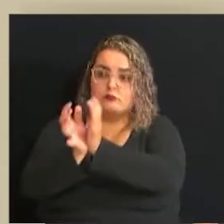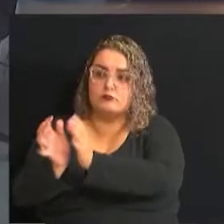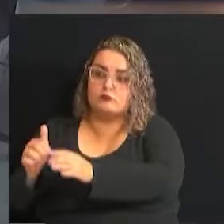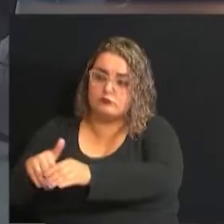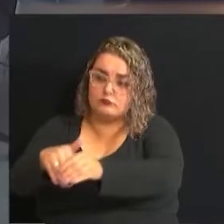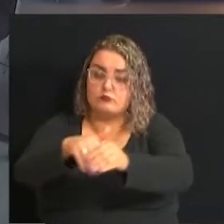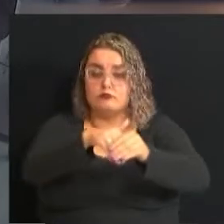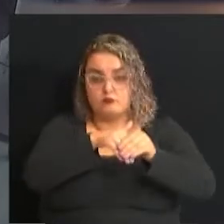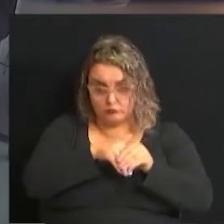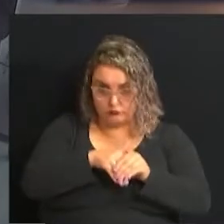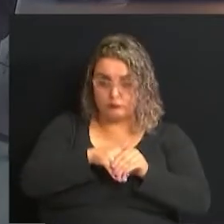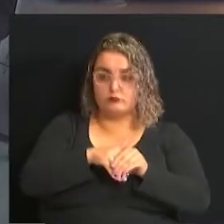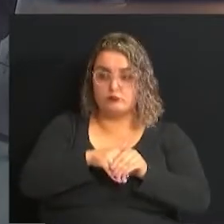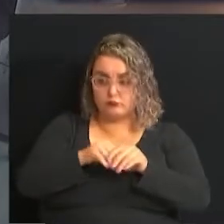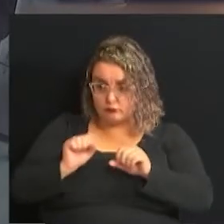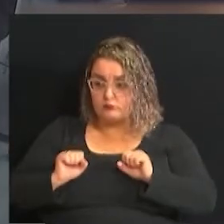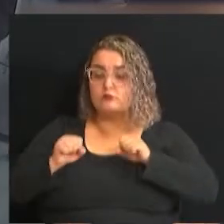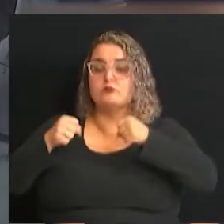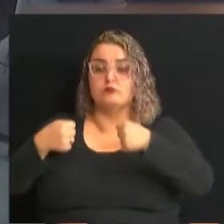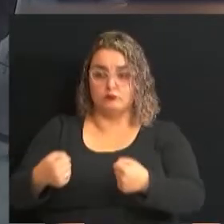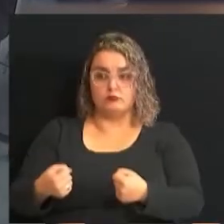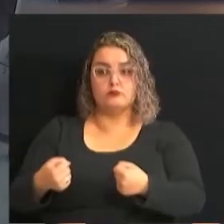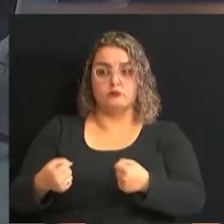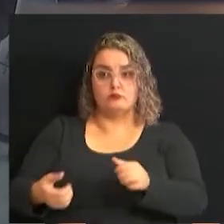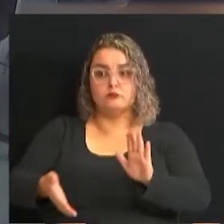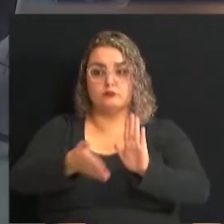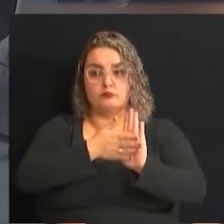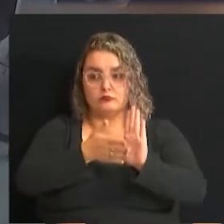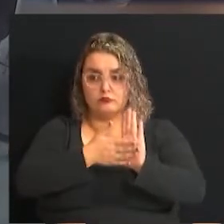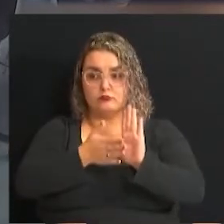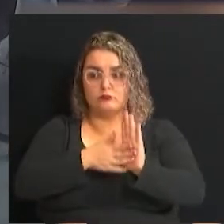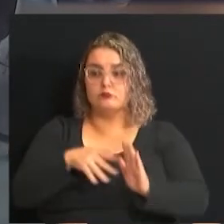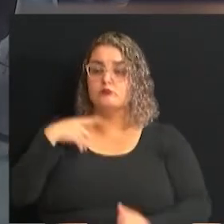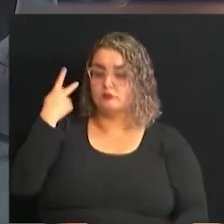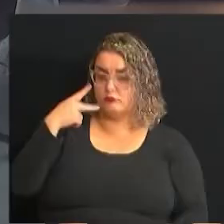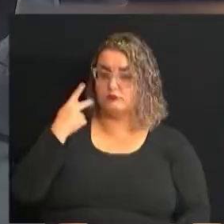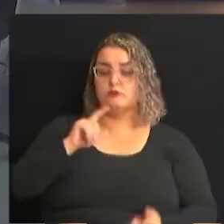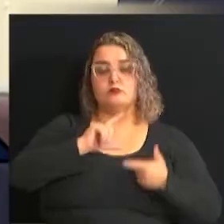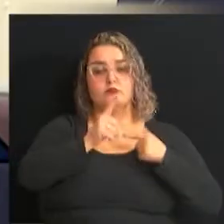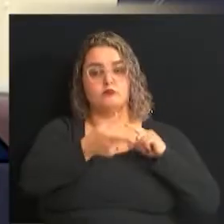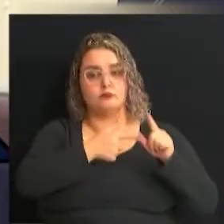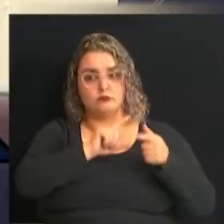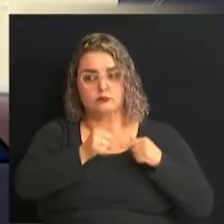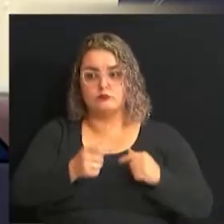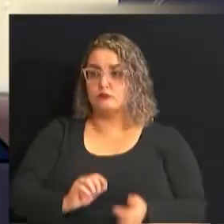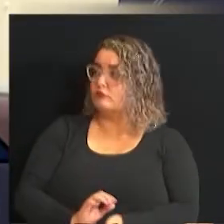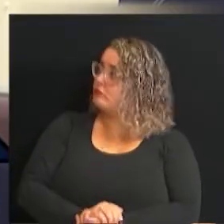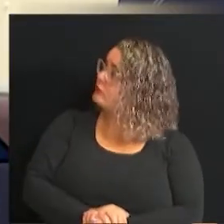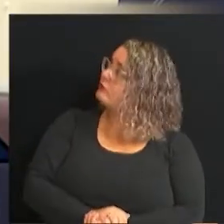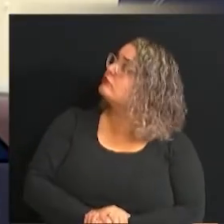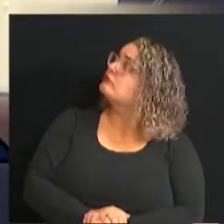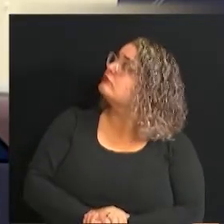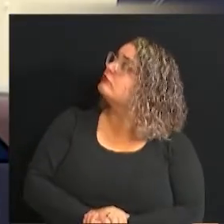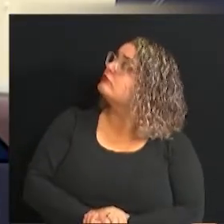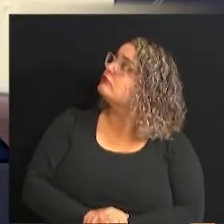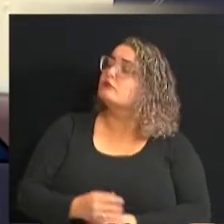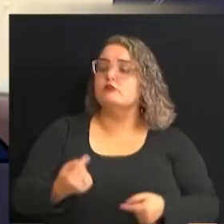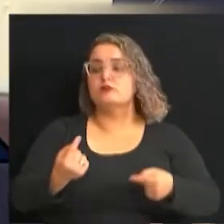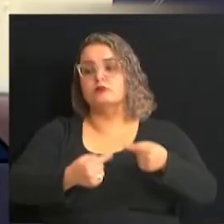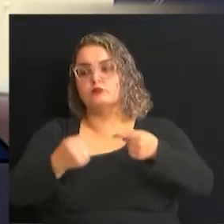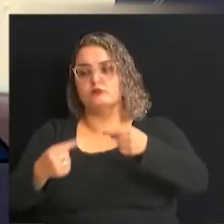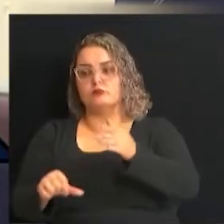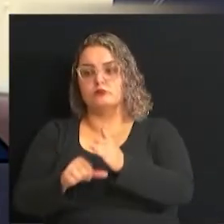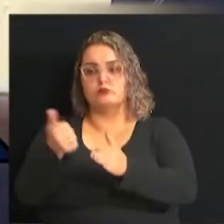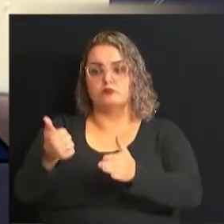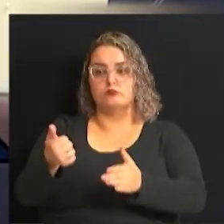comissões para ser votada. Ela foi defendida por seu propositor, o vereador Major Jaime. Discutir